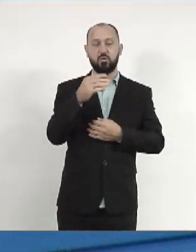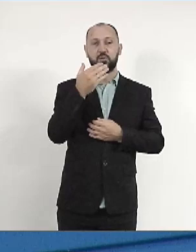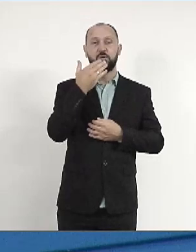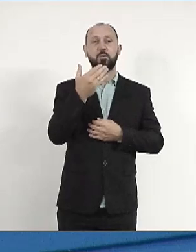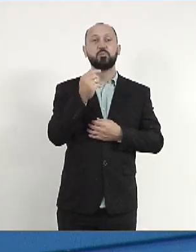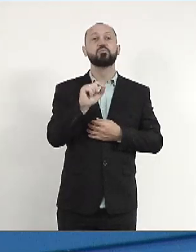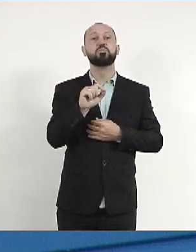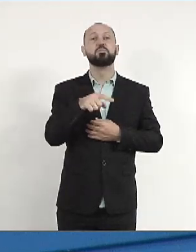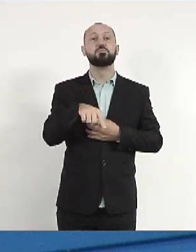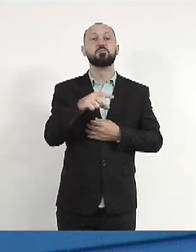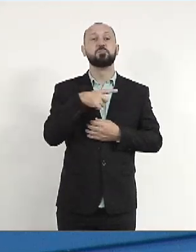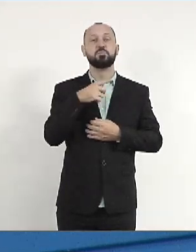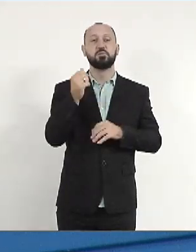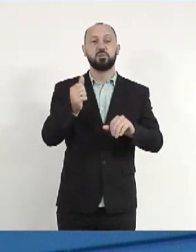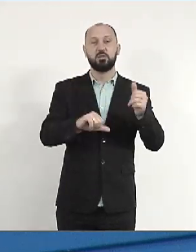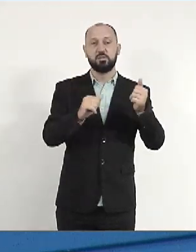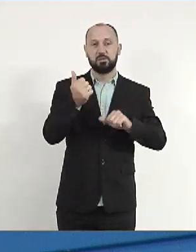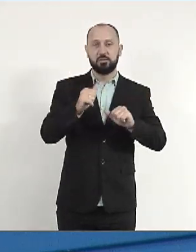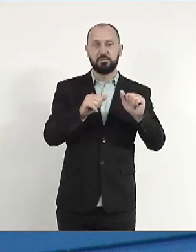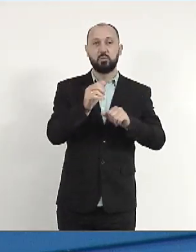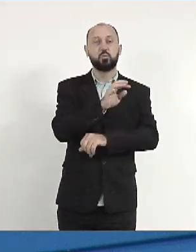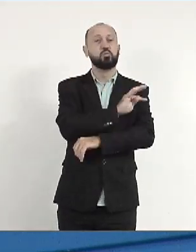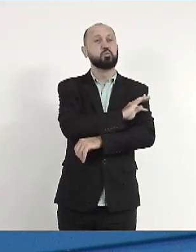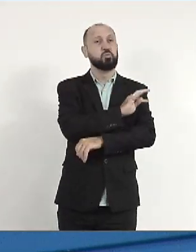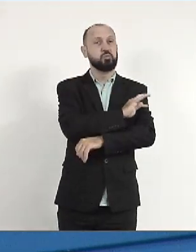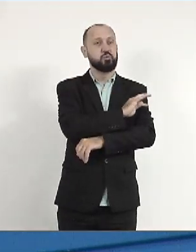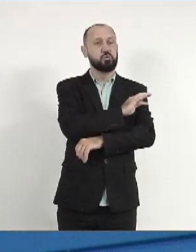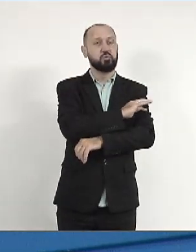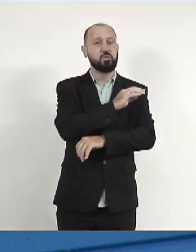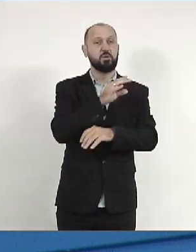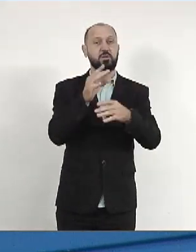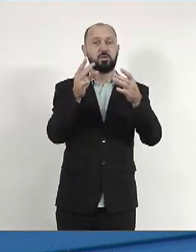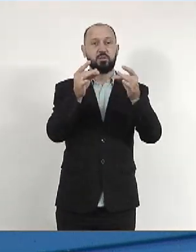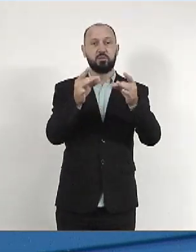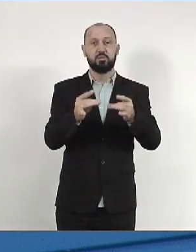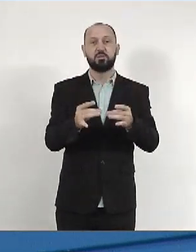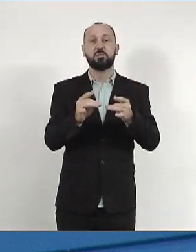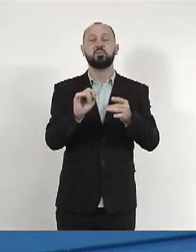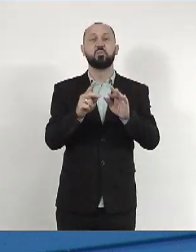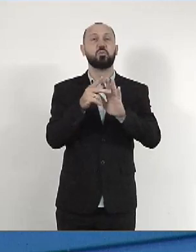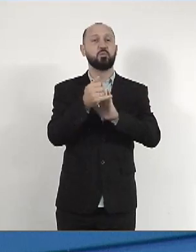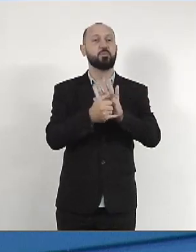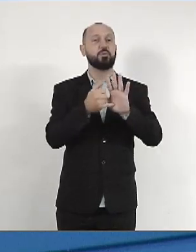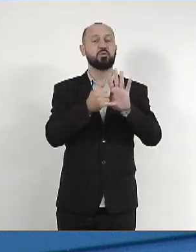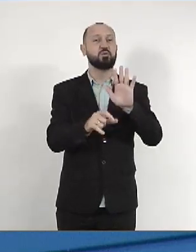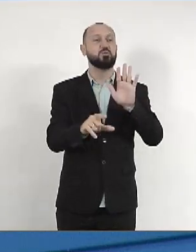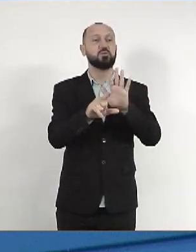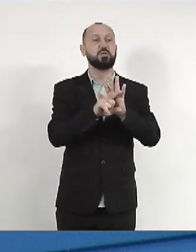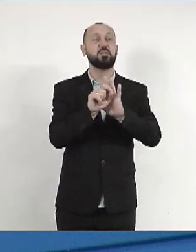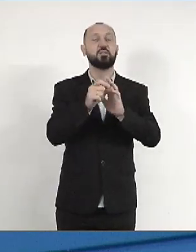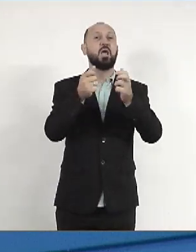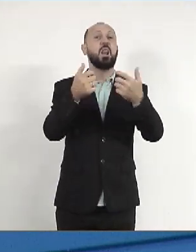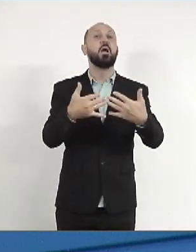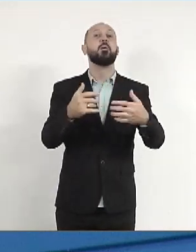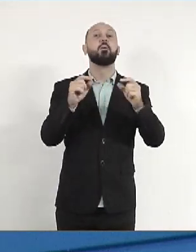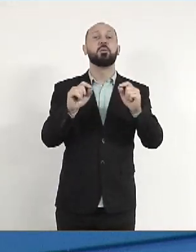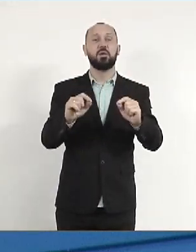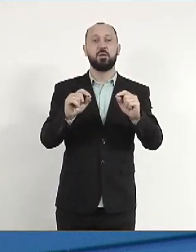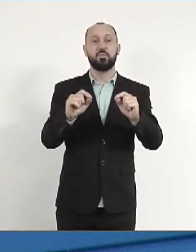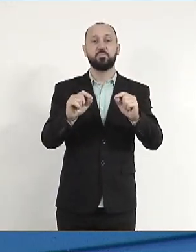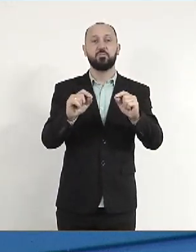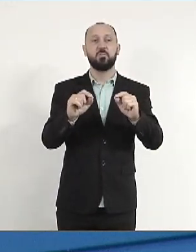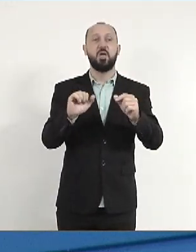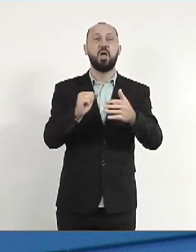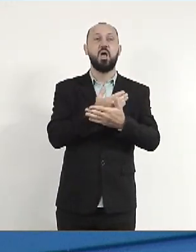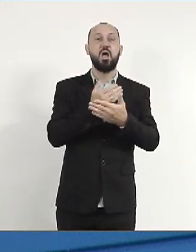solicitando a análise técnica da minuta do projeto de lei que dispõe sobre